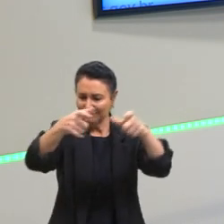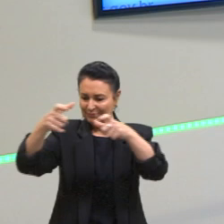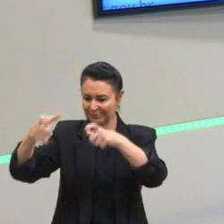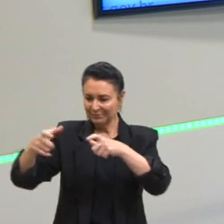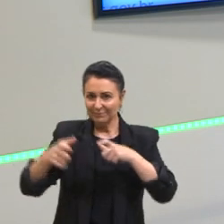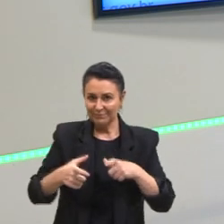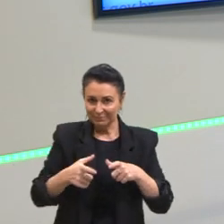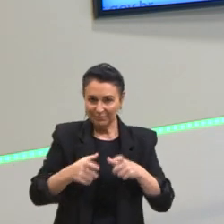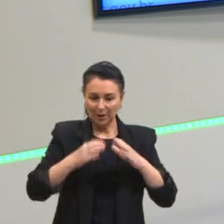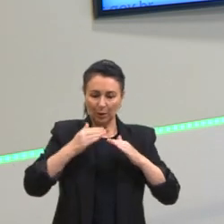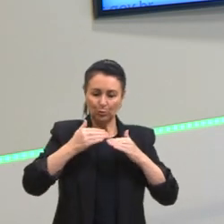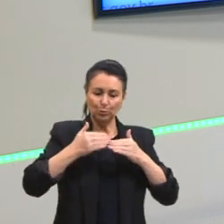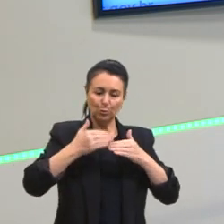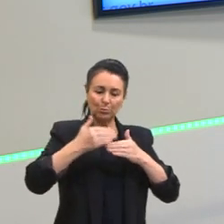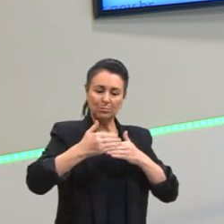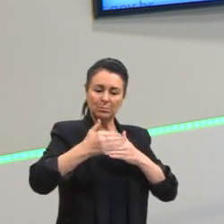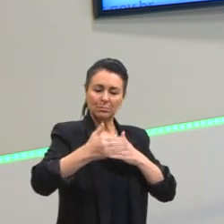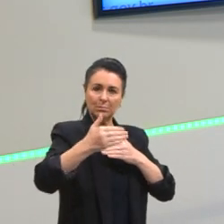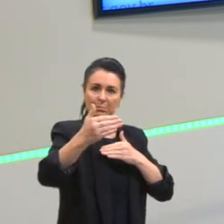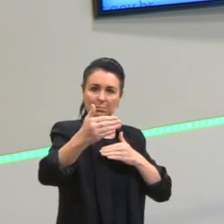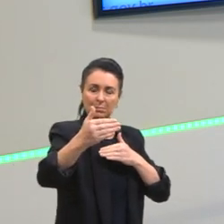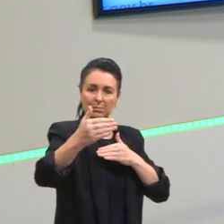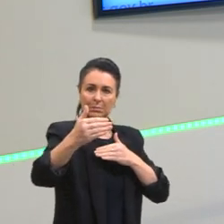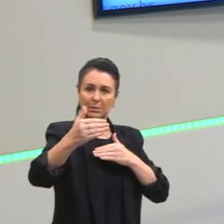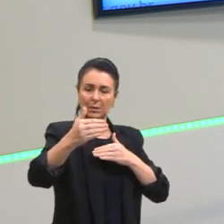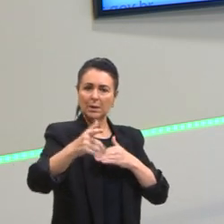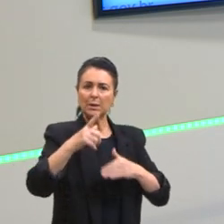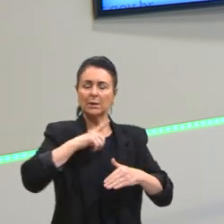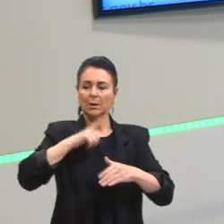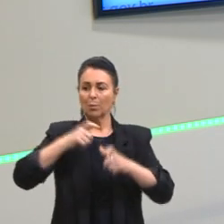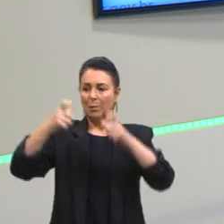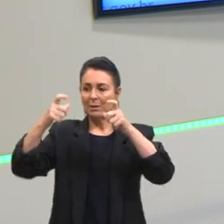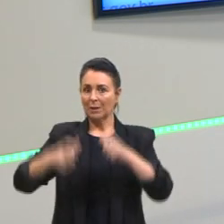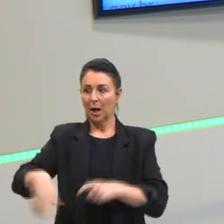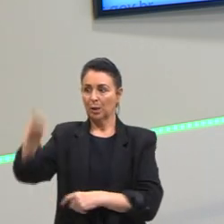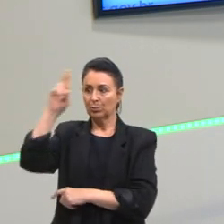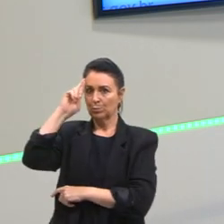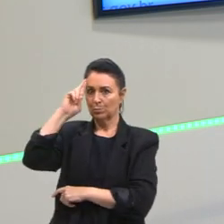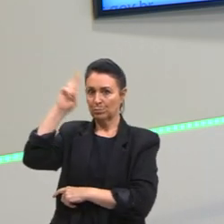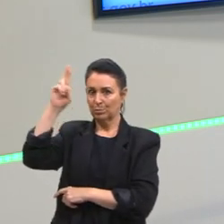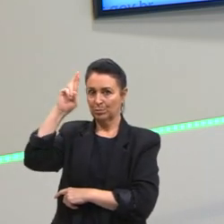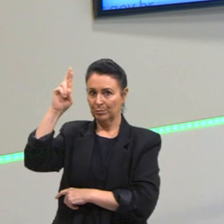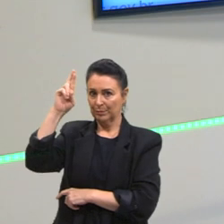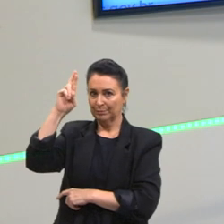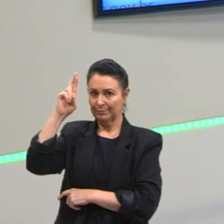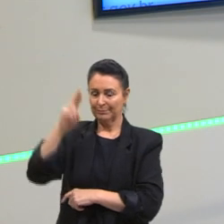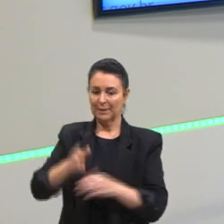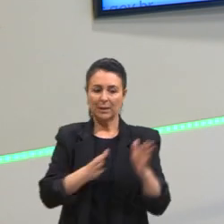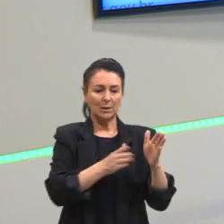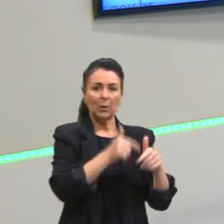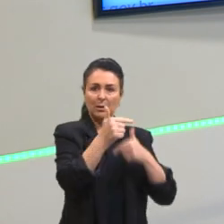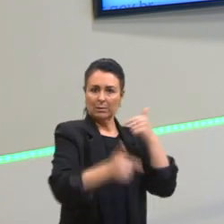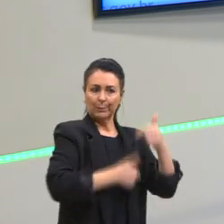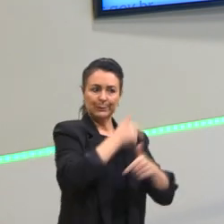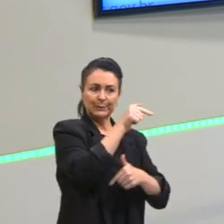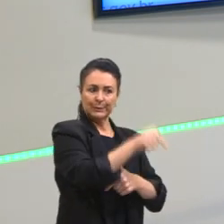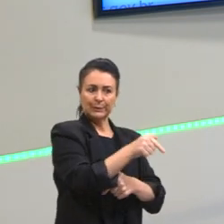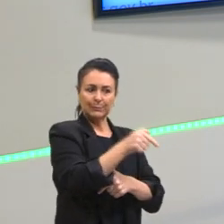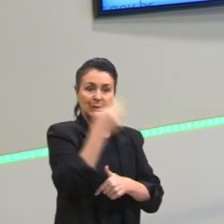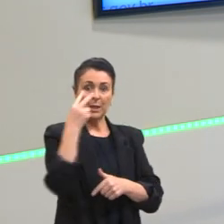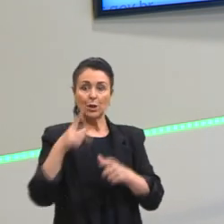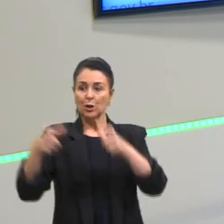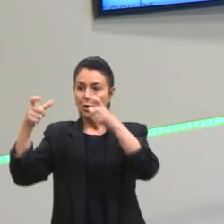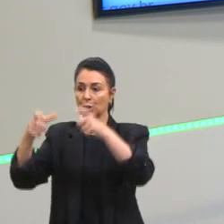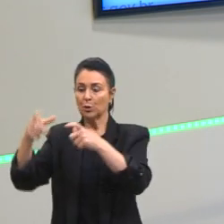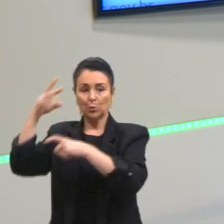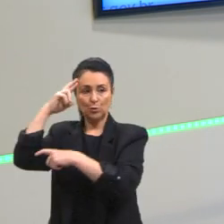enfileiradas e numa das partes fica uma sala do chefe, da chefia, que possa olhar todos